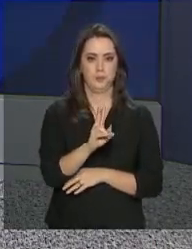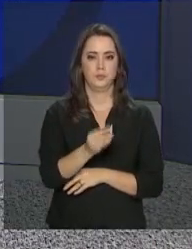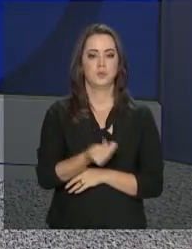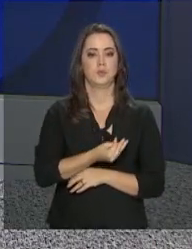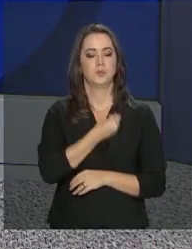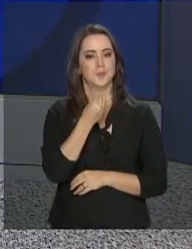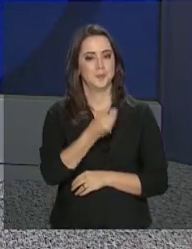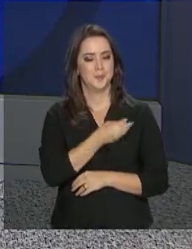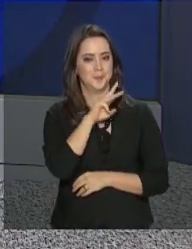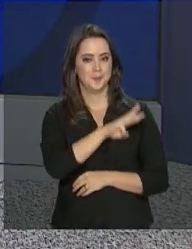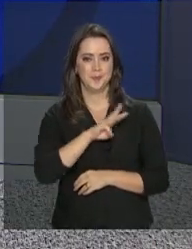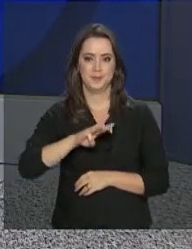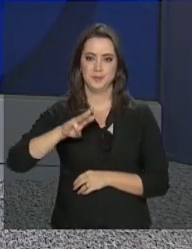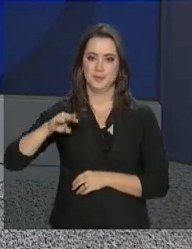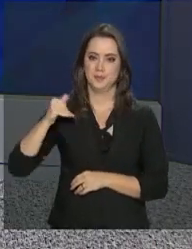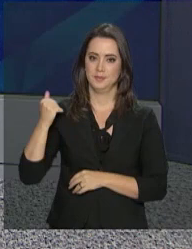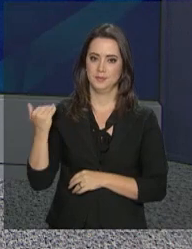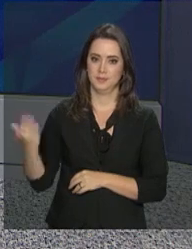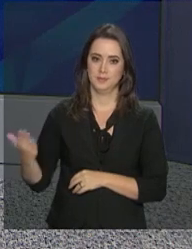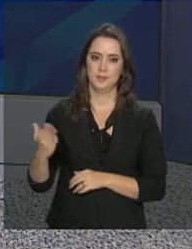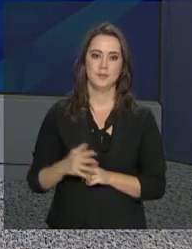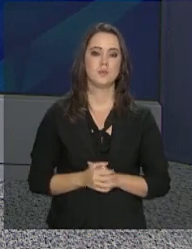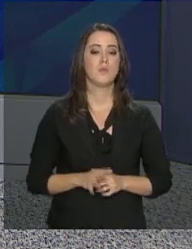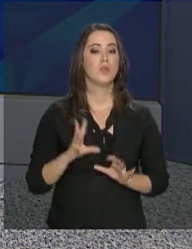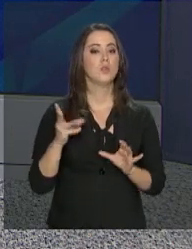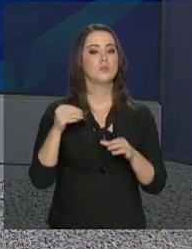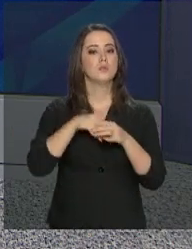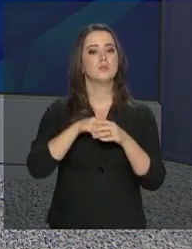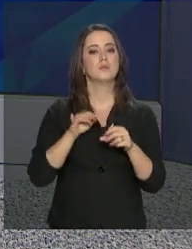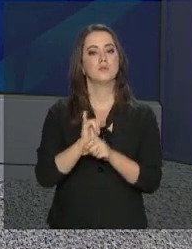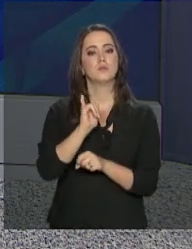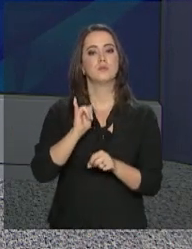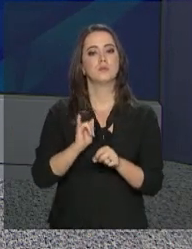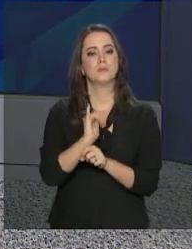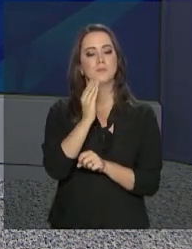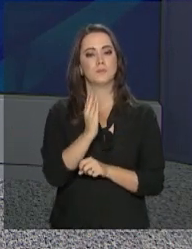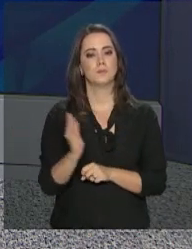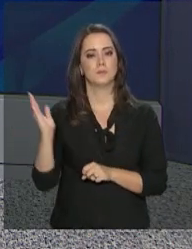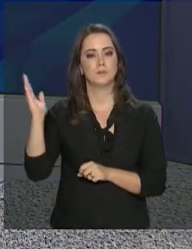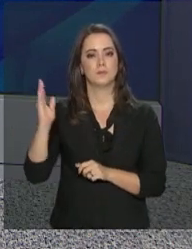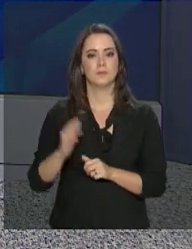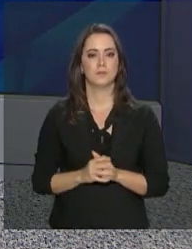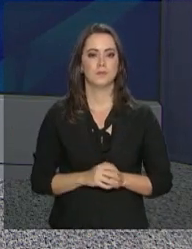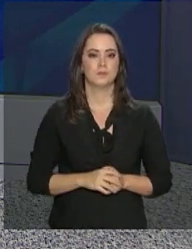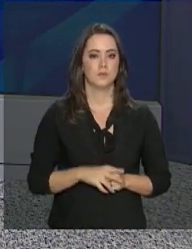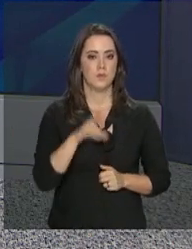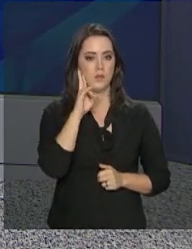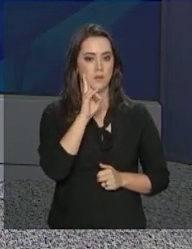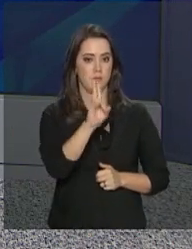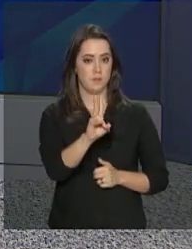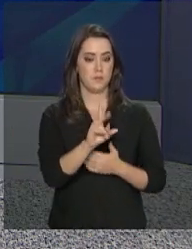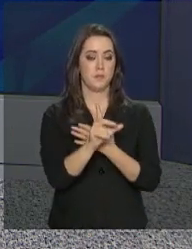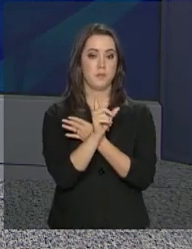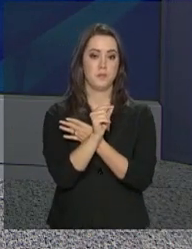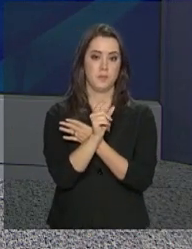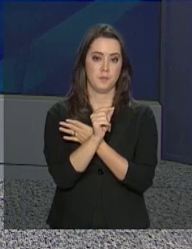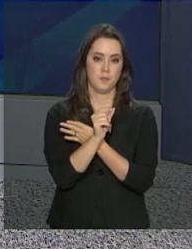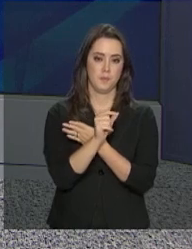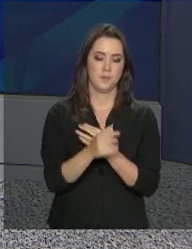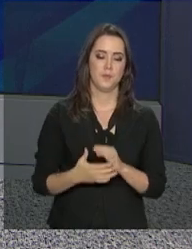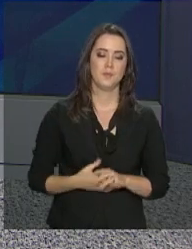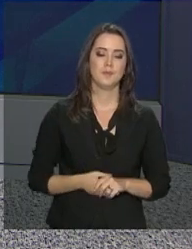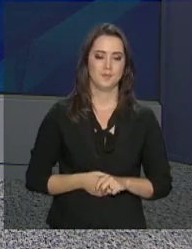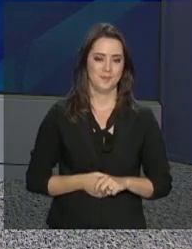acompanha a nossa programação ao vivo pelo site da NBR. E todas as reportagens estão em nosso canal no YouTube. Acesse também o nosso